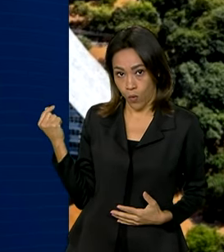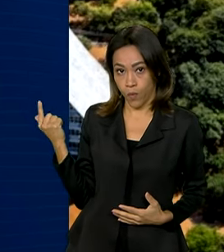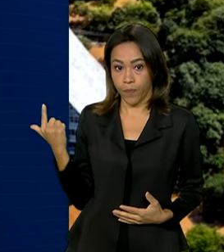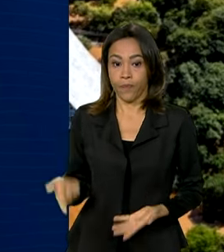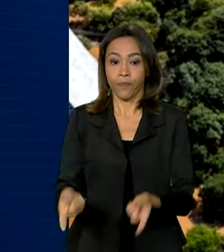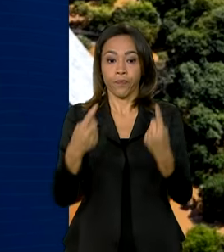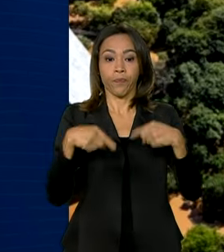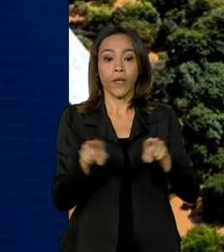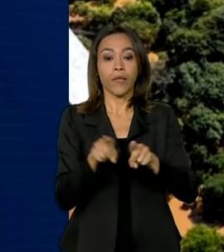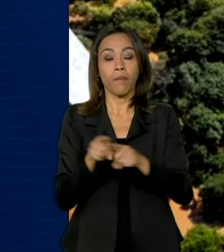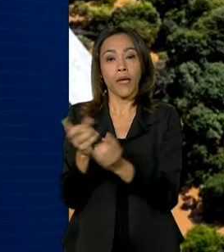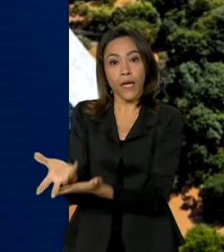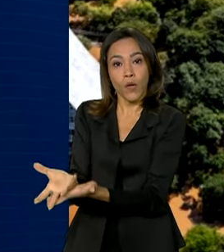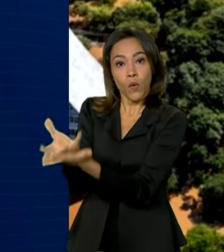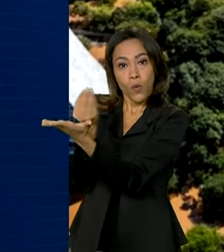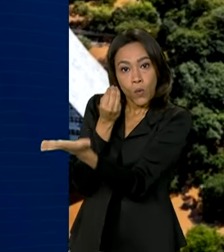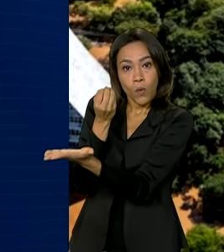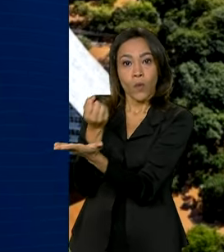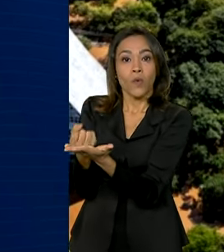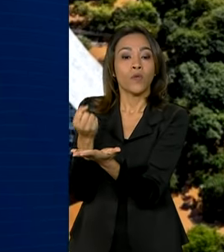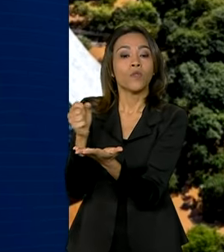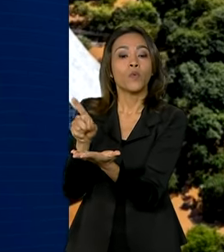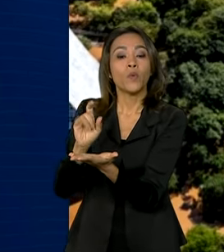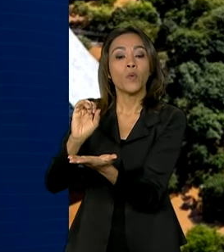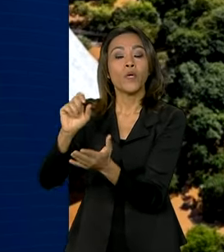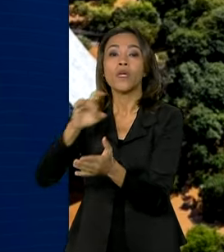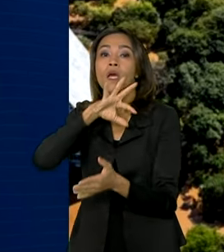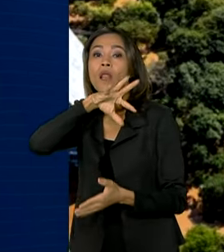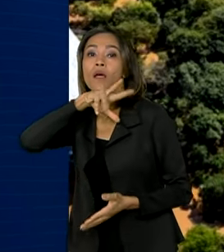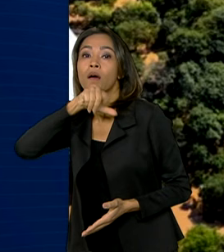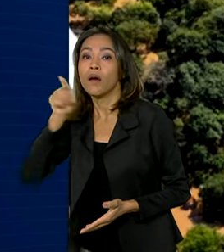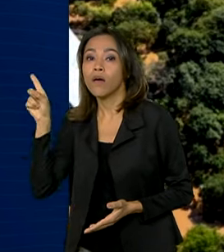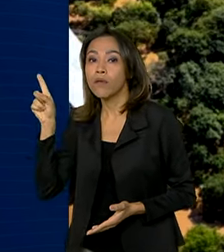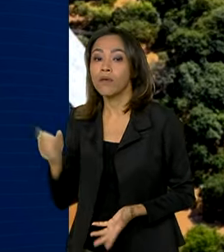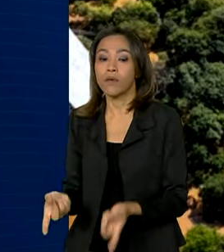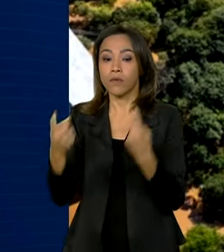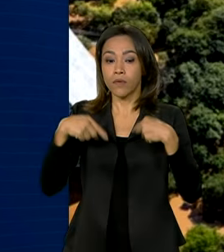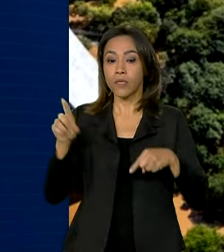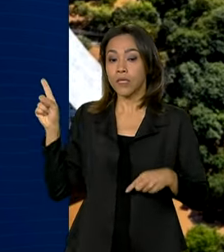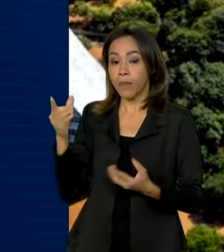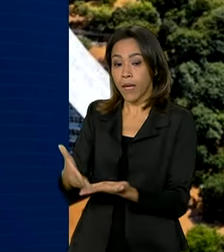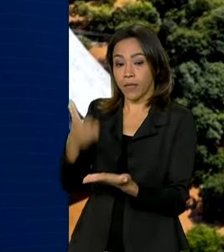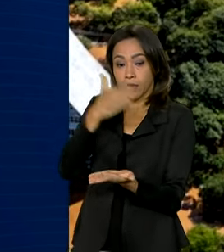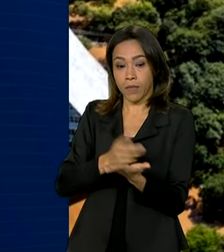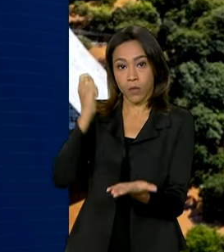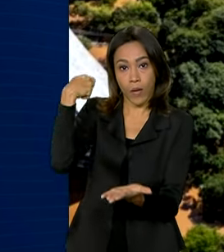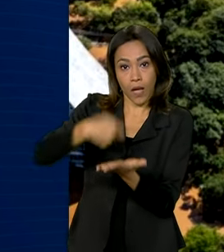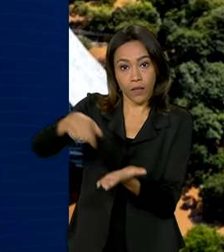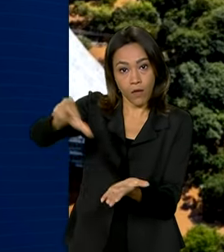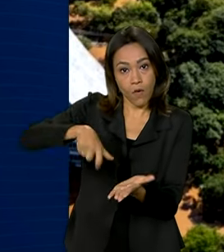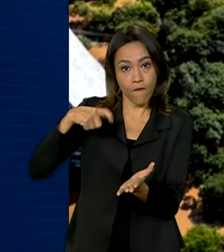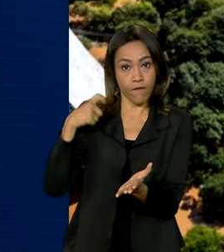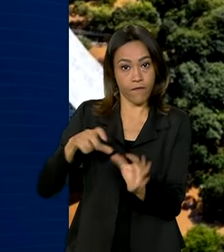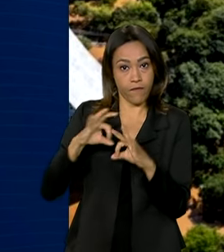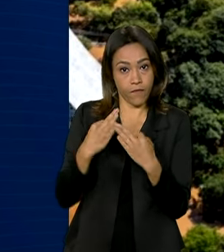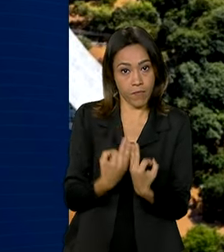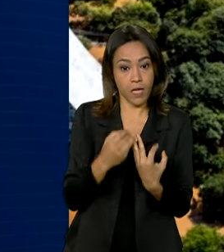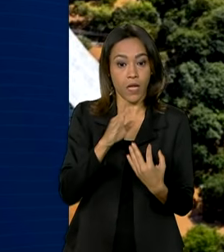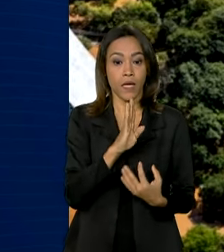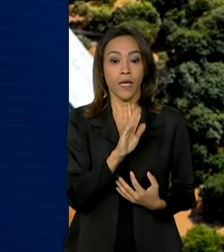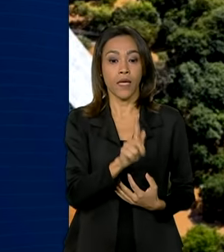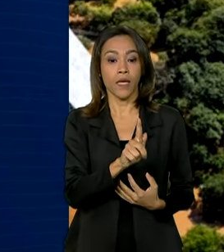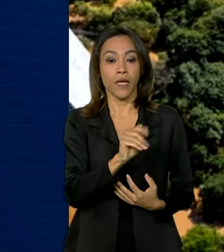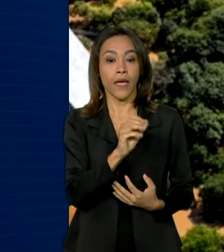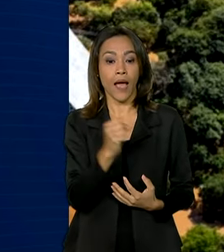restituição do imposto de renda de R 1 bilhão, antecipação do Bolsa Família e Auxílio Gás de R$